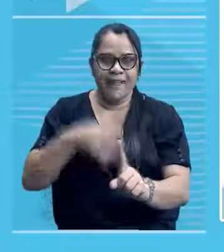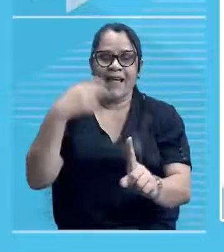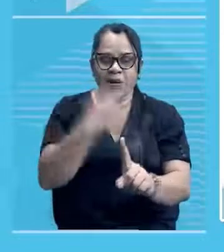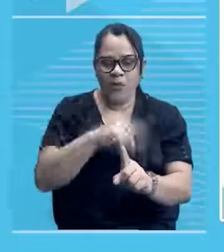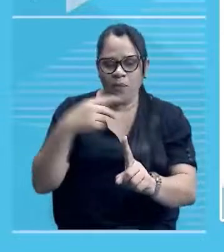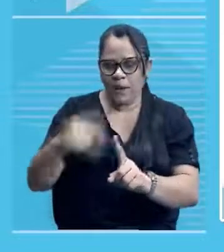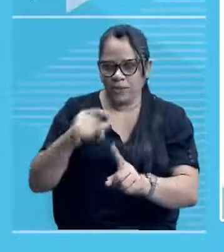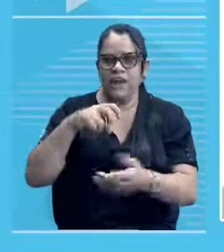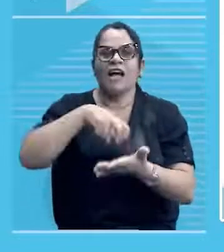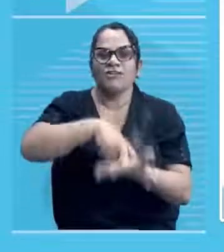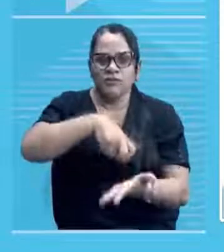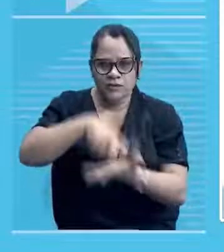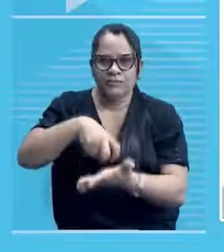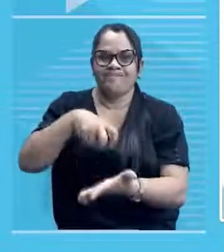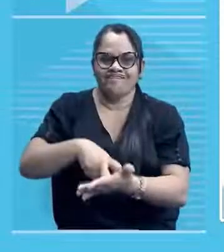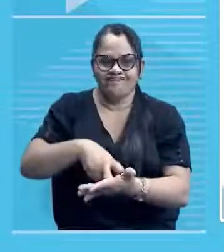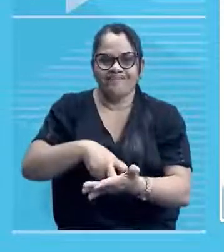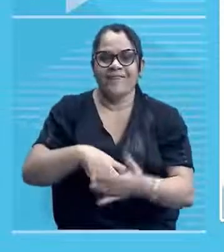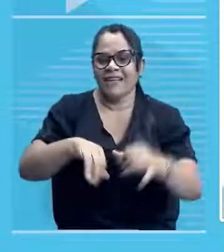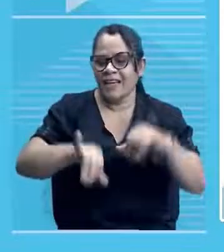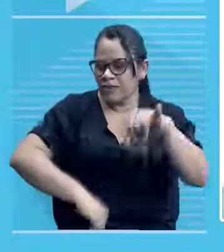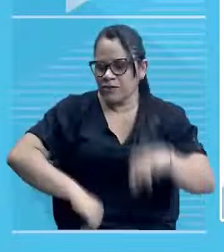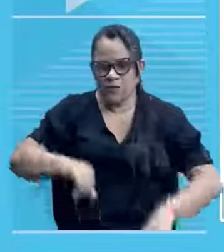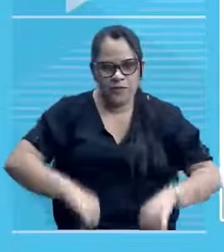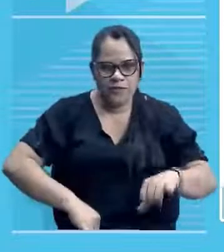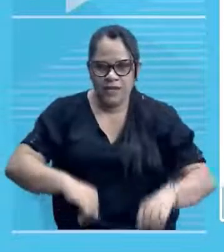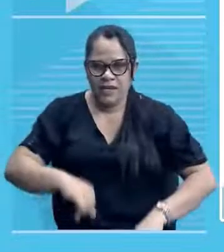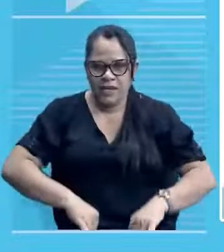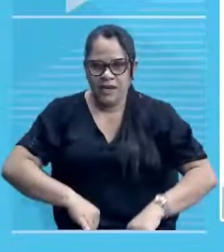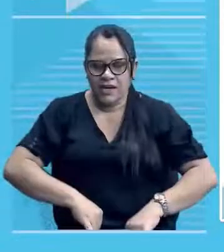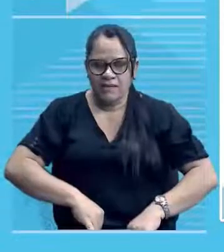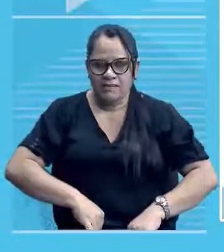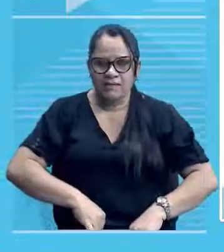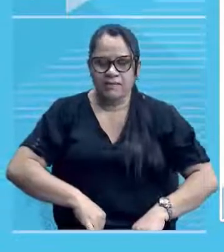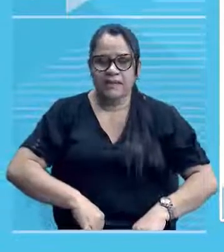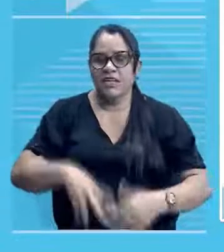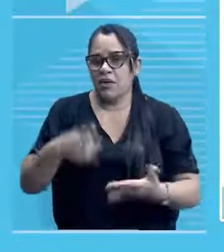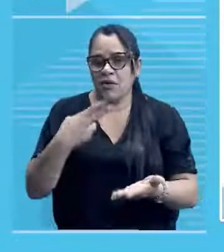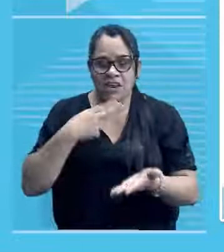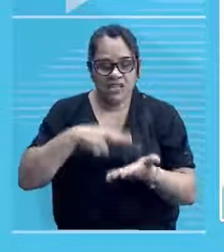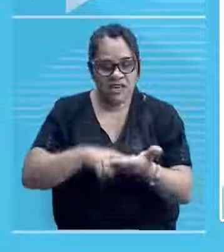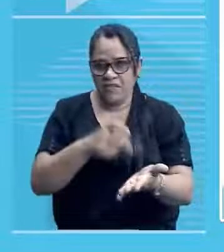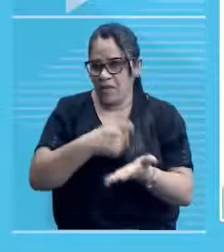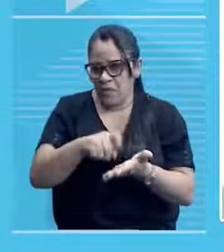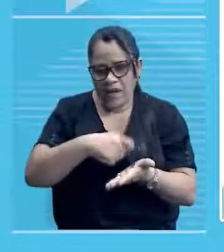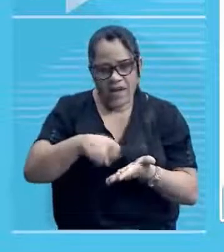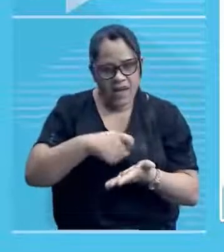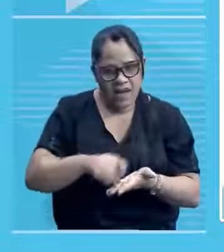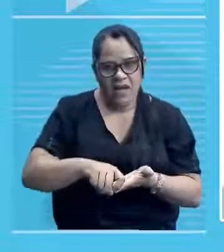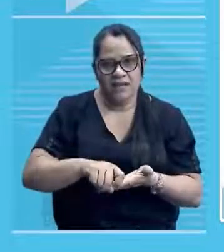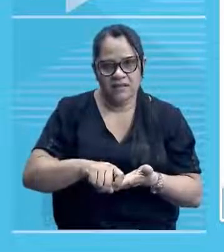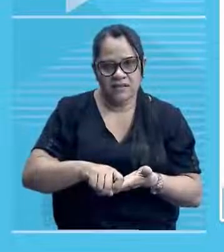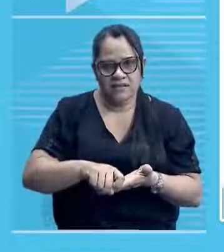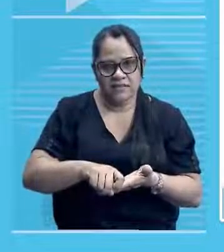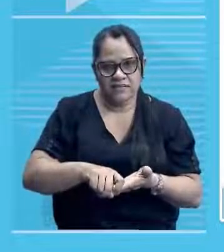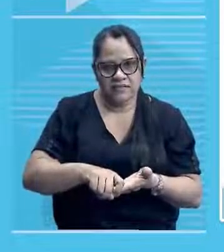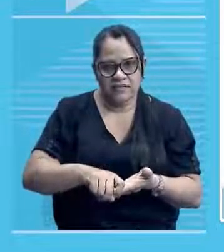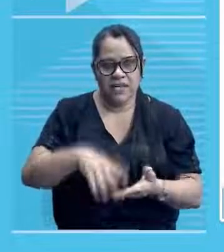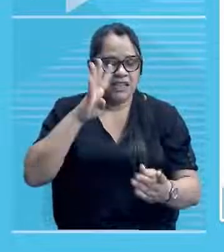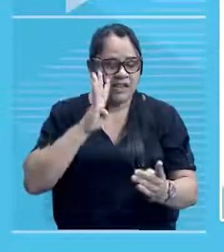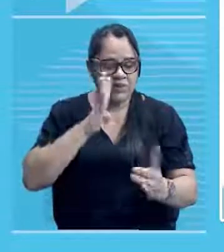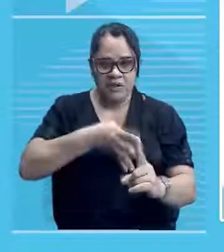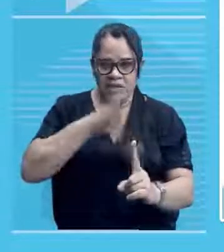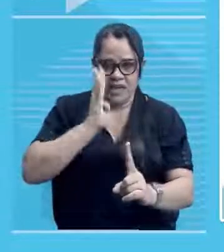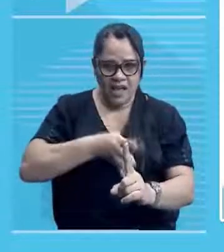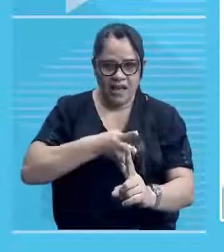seja, ela mandou essa carta para o governador da província, né? Denunciando esses maus tratos, tá? Na